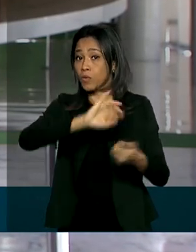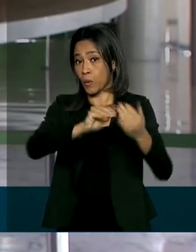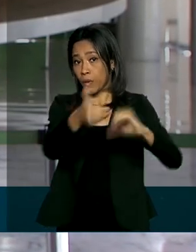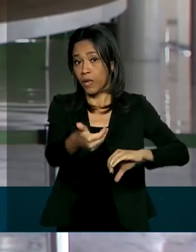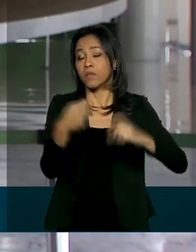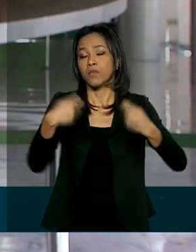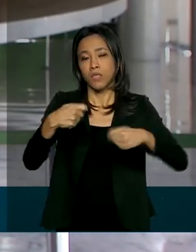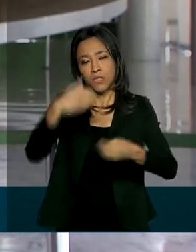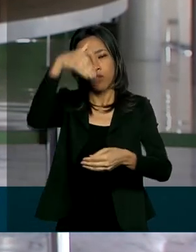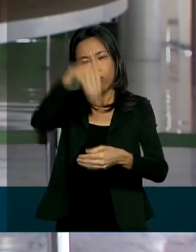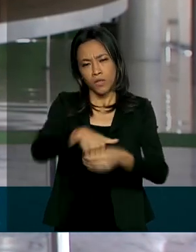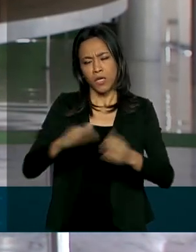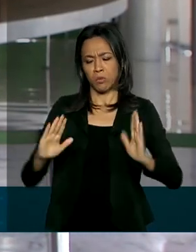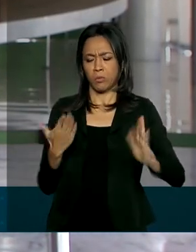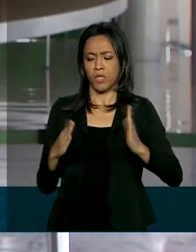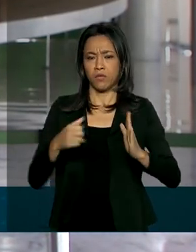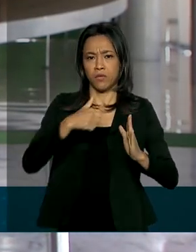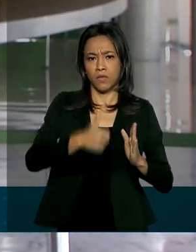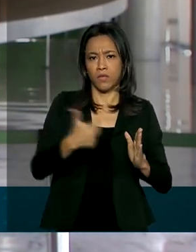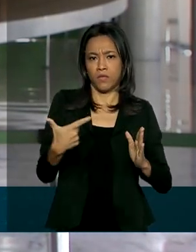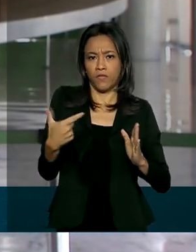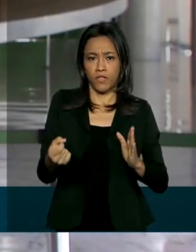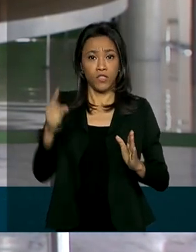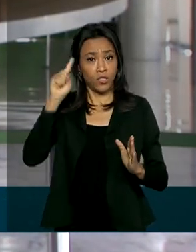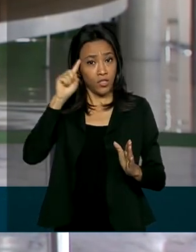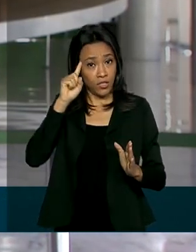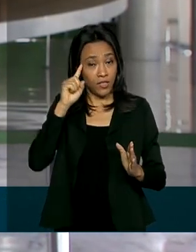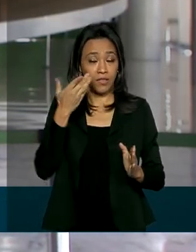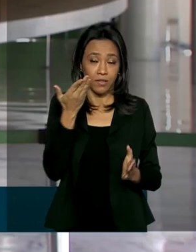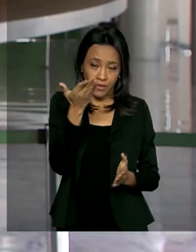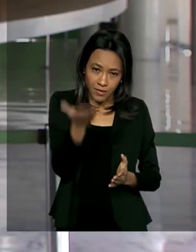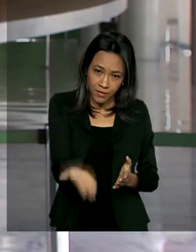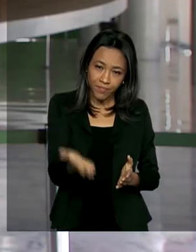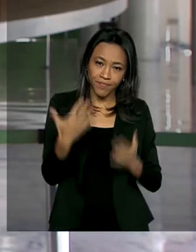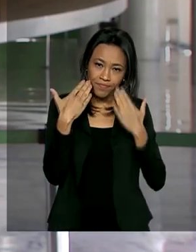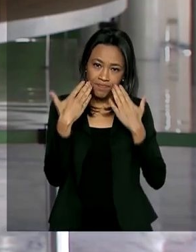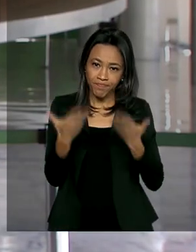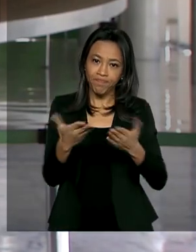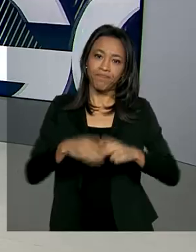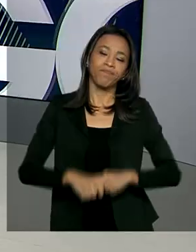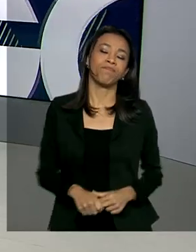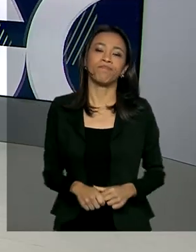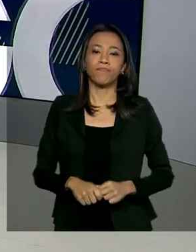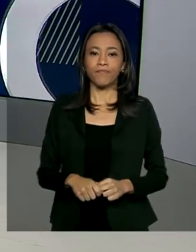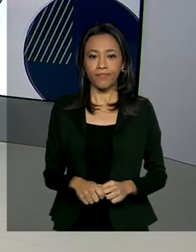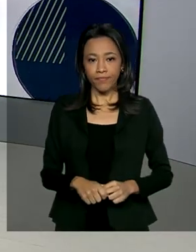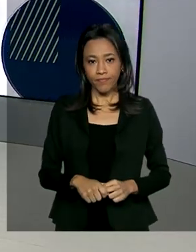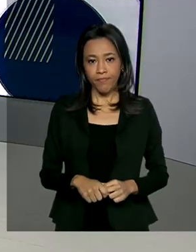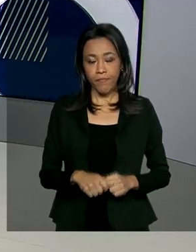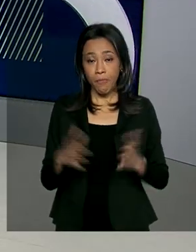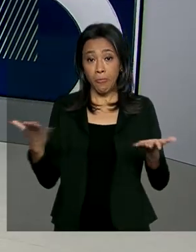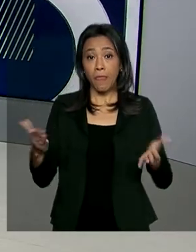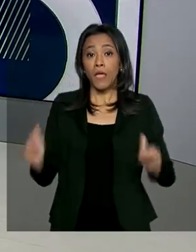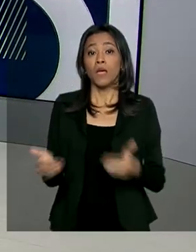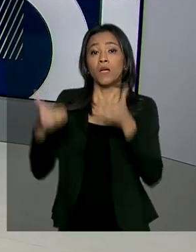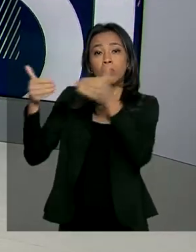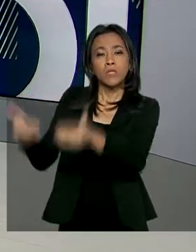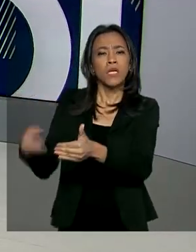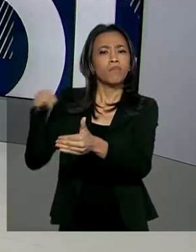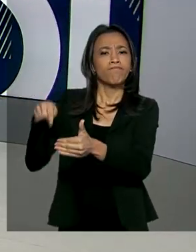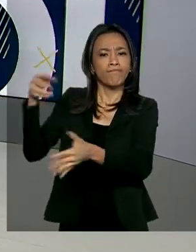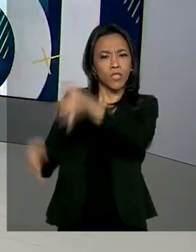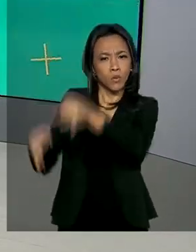votar a medida em até 120 dias. Selma Dias, para o governo Agora. O Ministério da